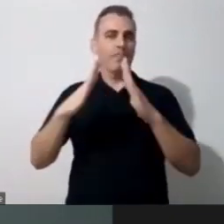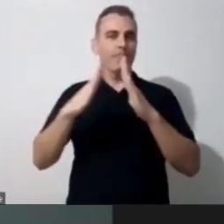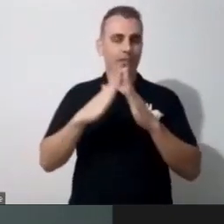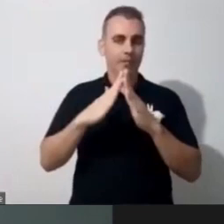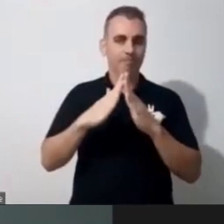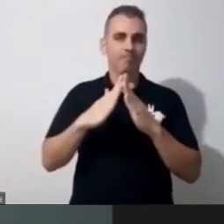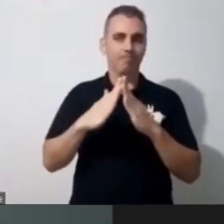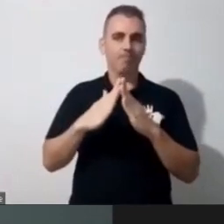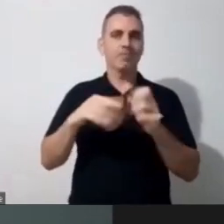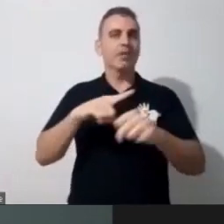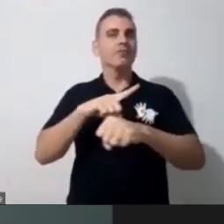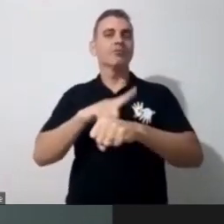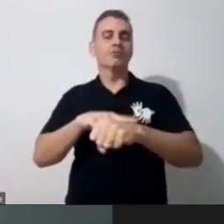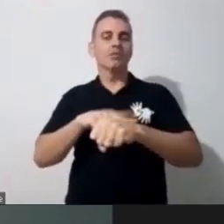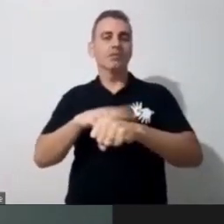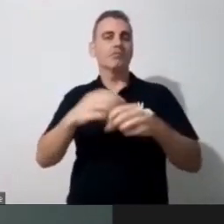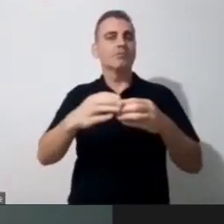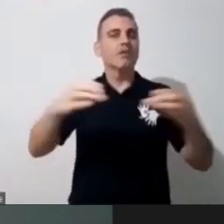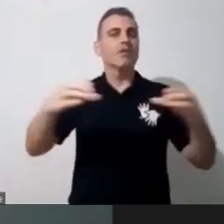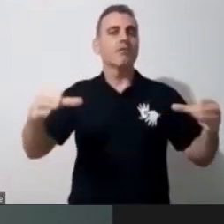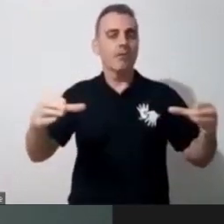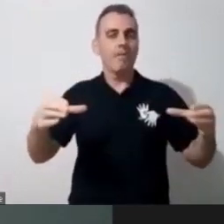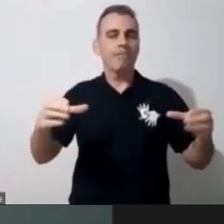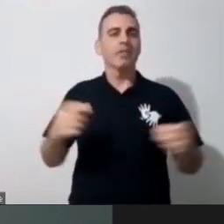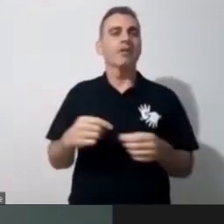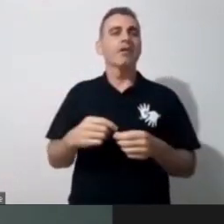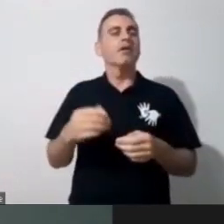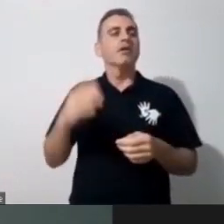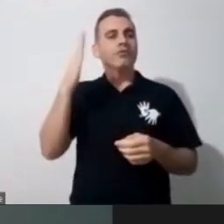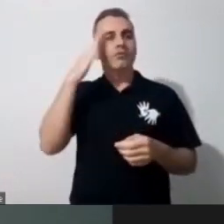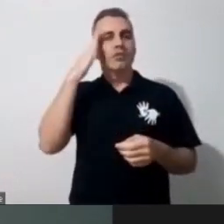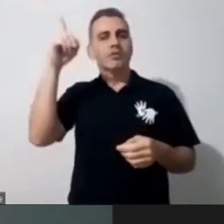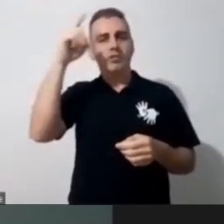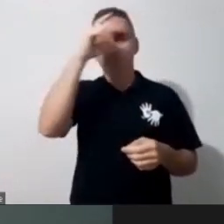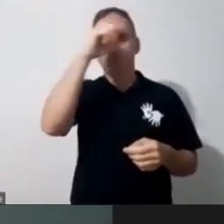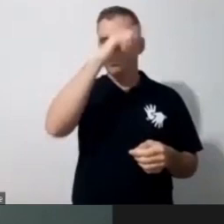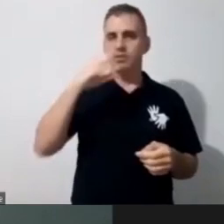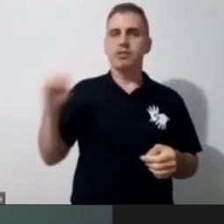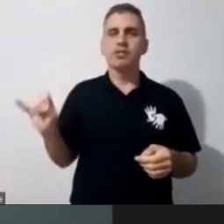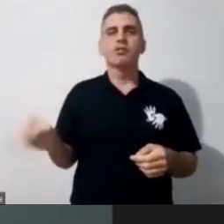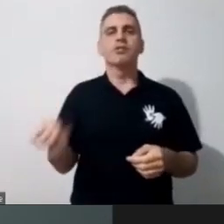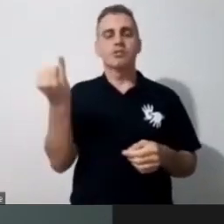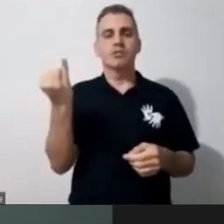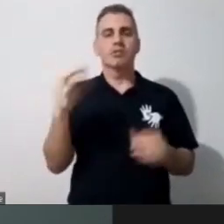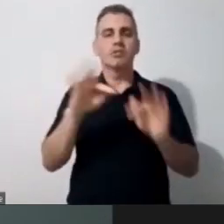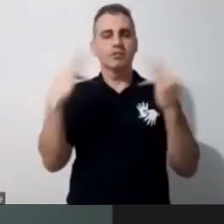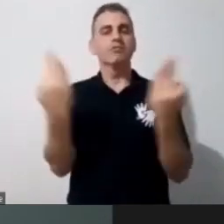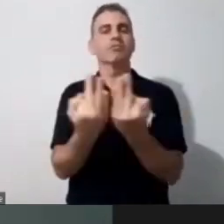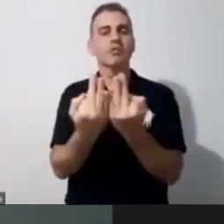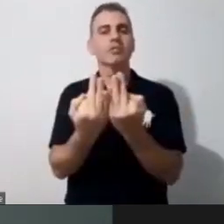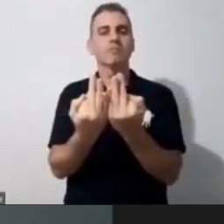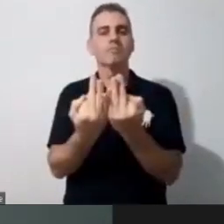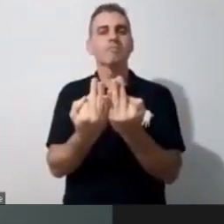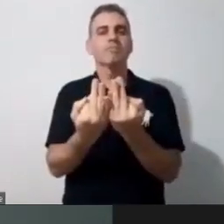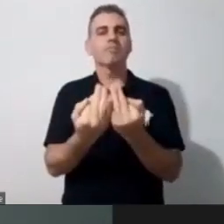essa oportunidade de enxergar a rotina das famílias também, aí eu levo lá para a escola de novo, né, a oportunidade que a gente tem de